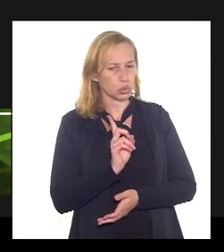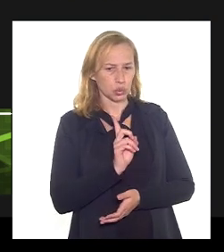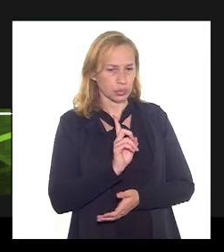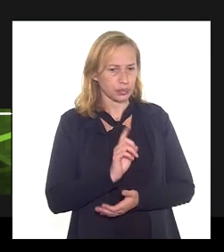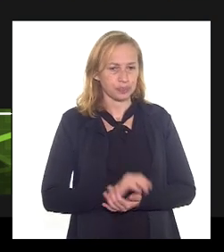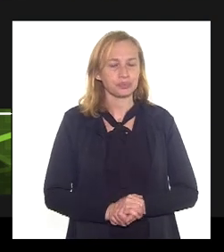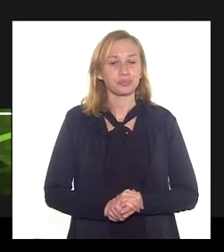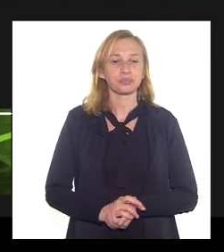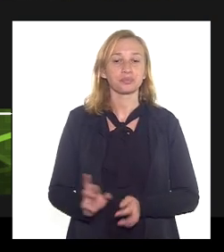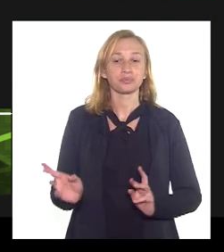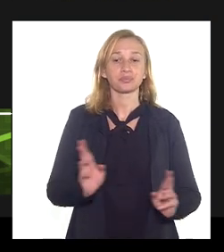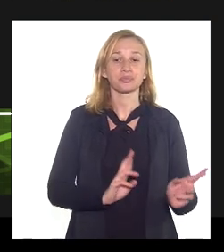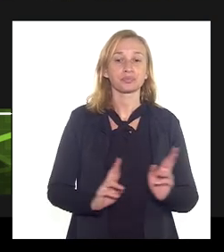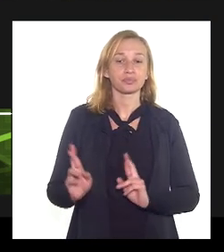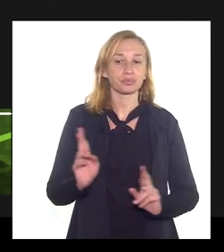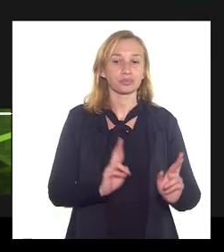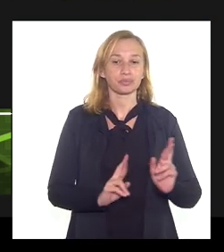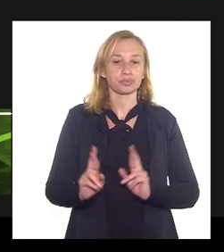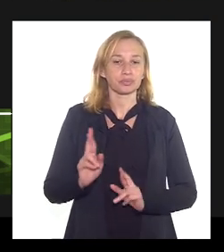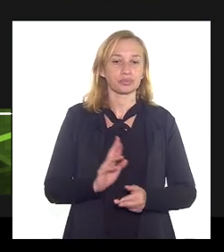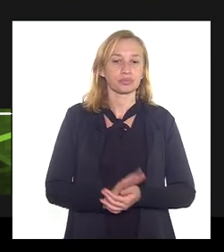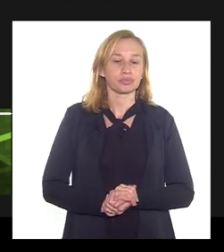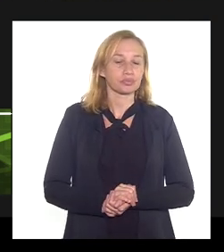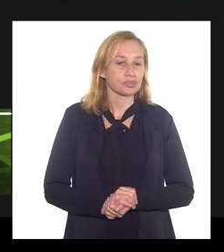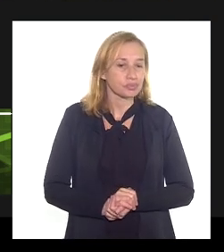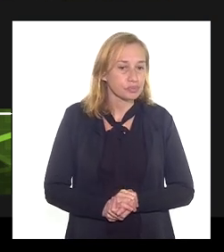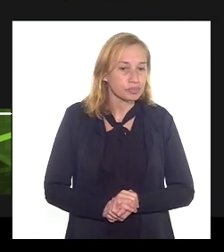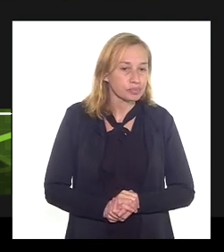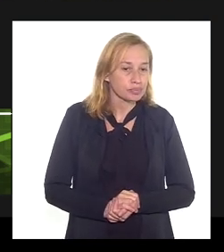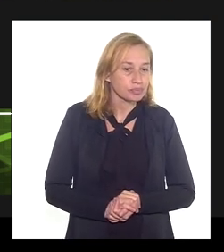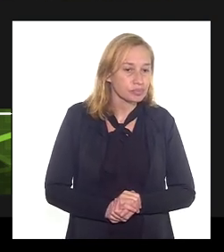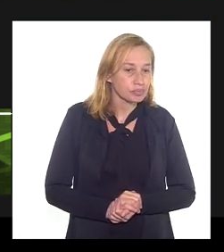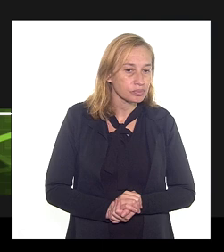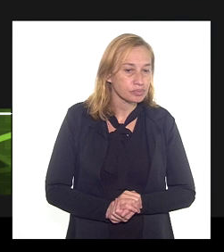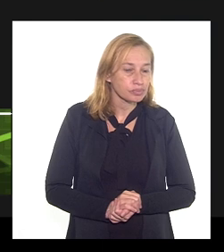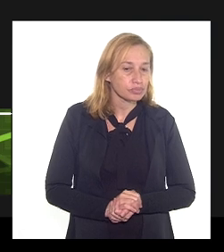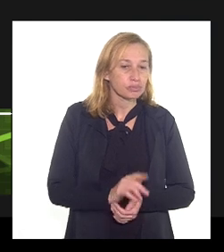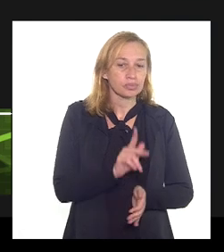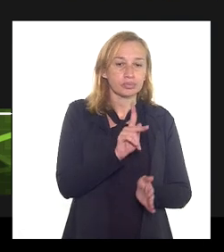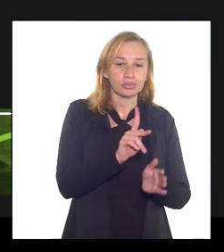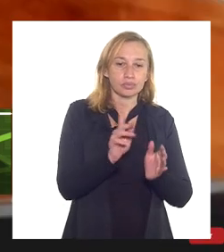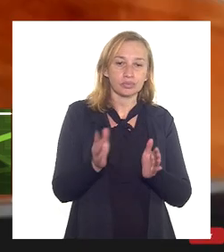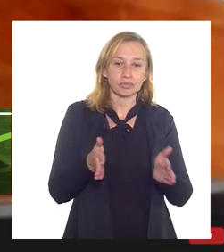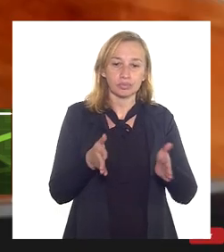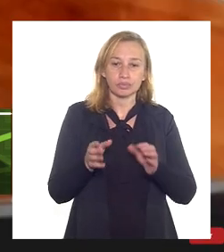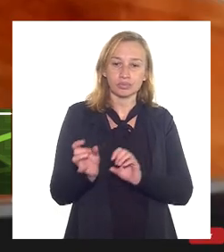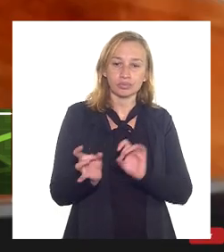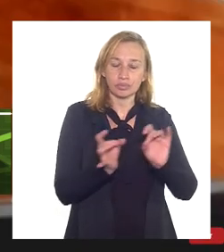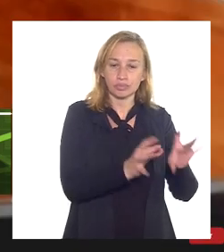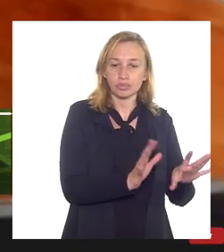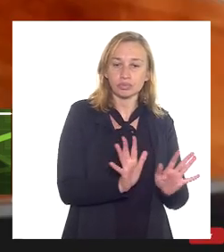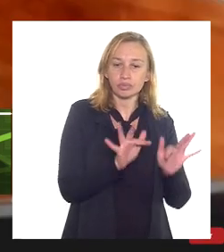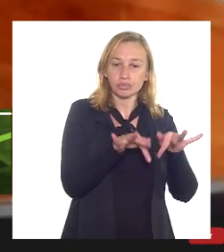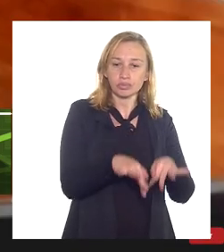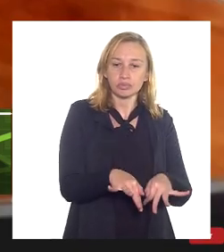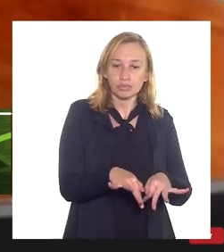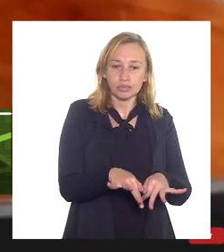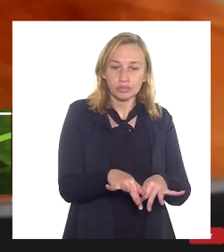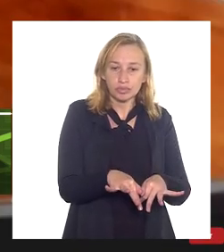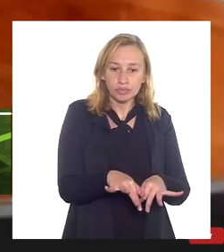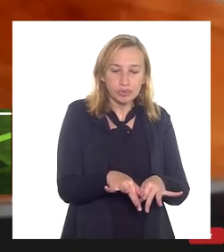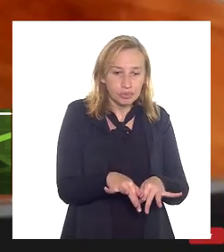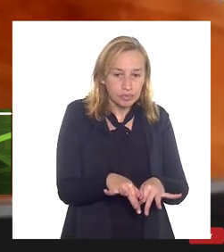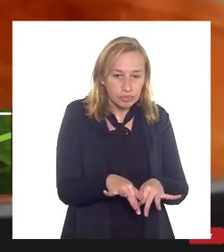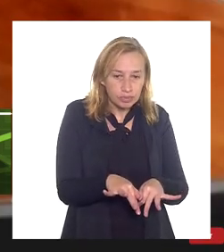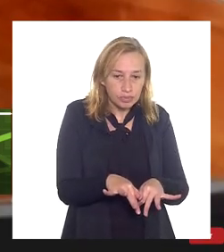relação a a validação do provisionamento que abandonou ao final do da vida